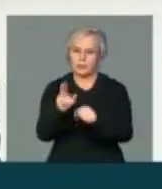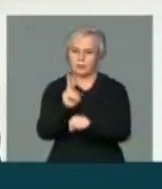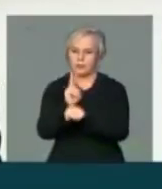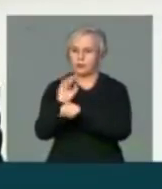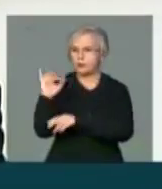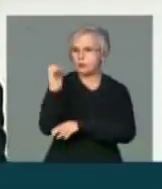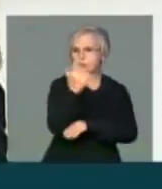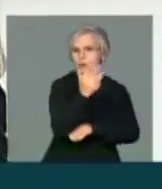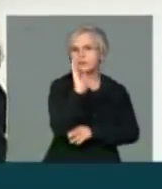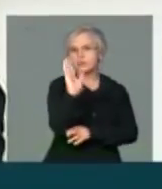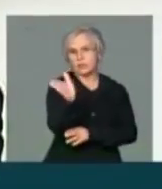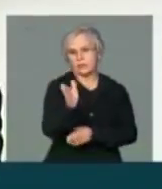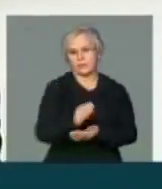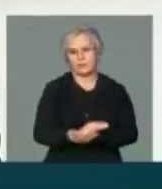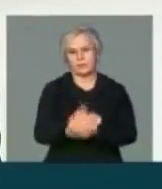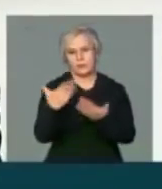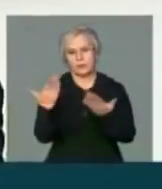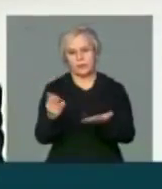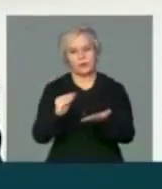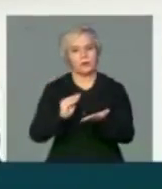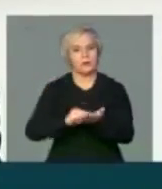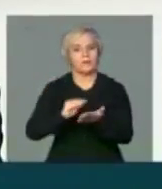ambiental. que falta...